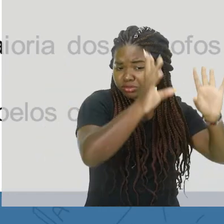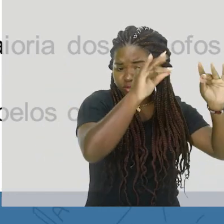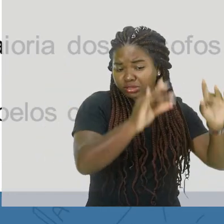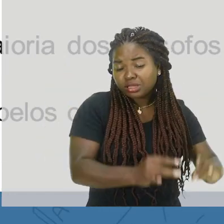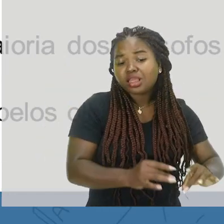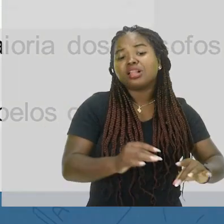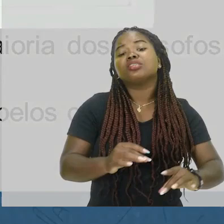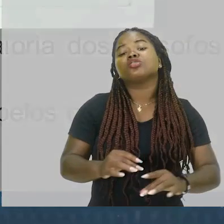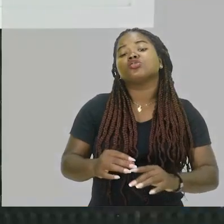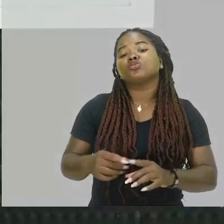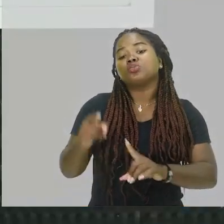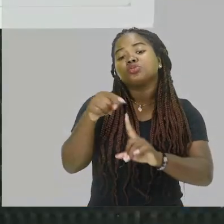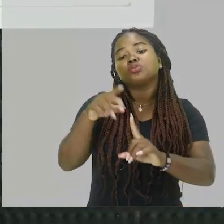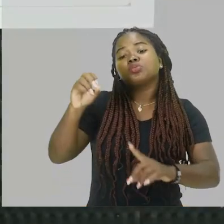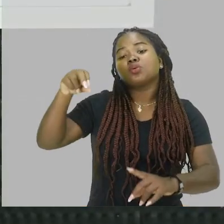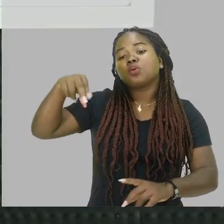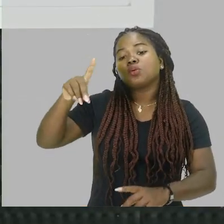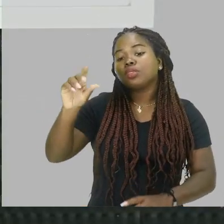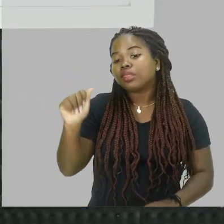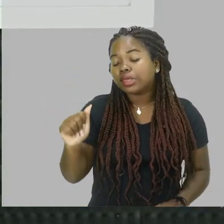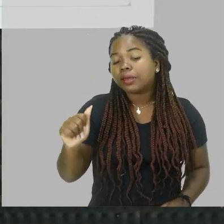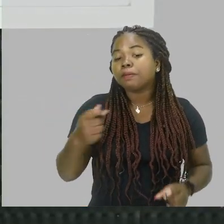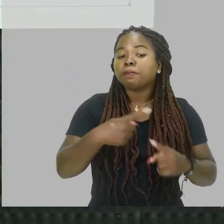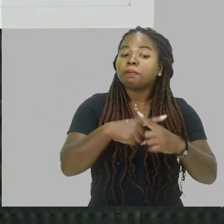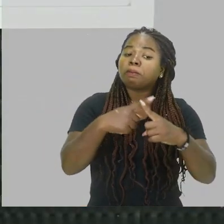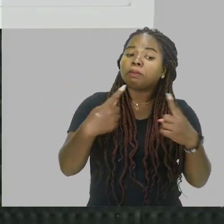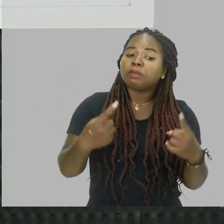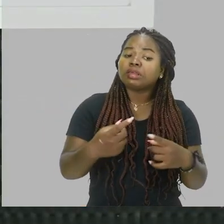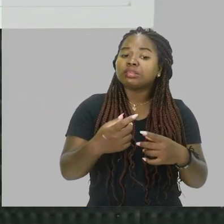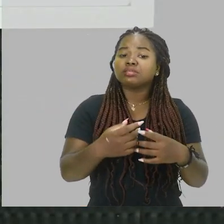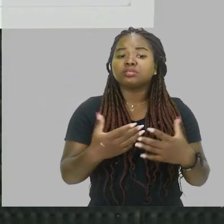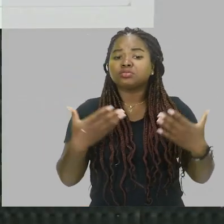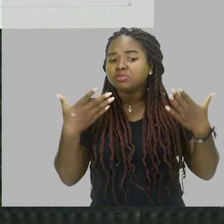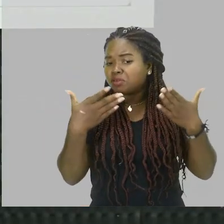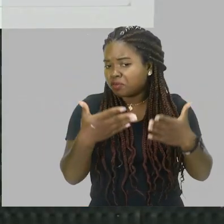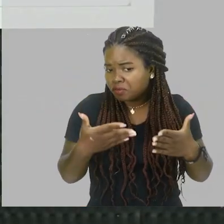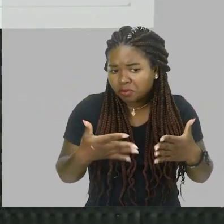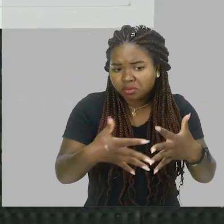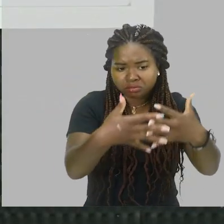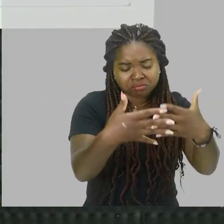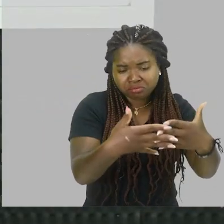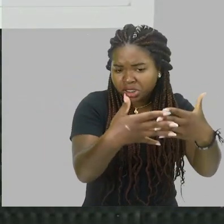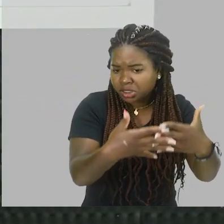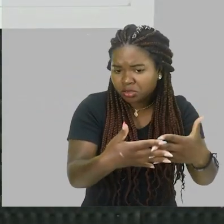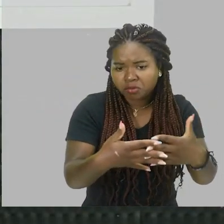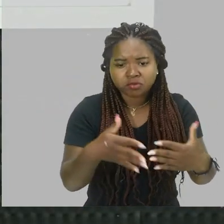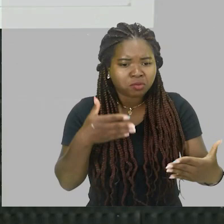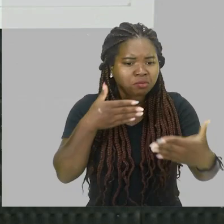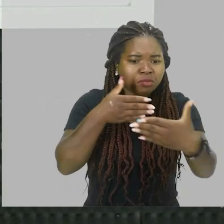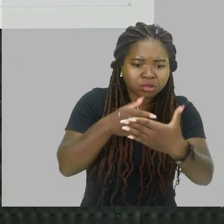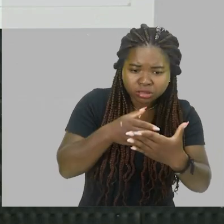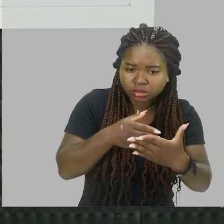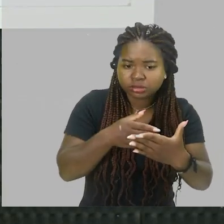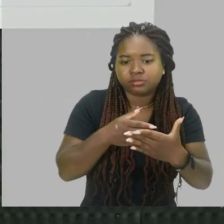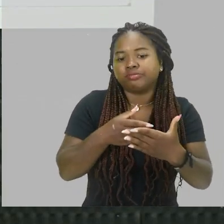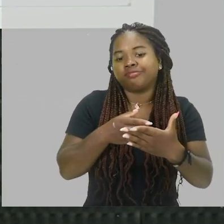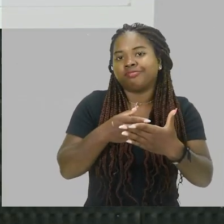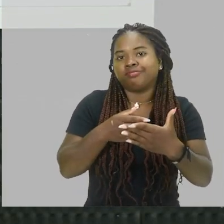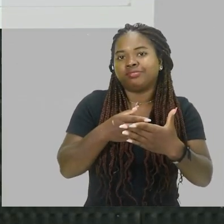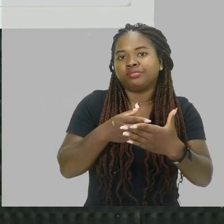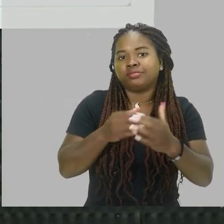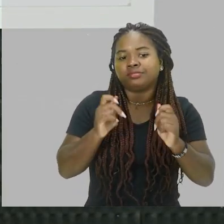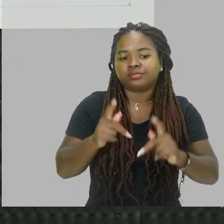ondulatório, tá ok? Mas ele não fala dessa possibilidade de interferência, muito pelo contrário, ele diz que não há interferência.